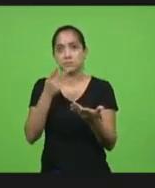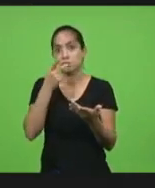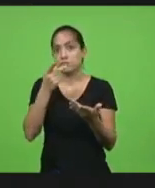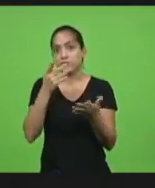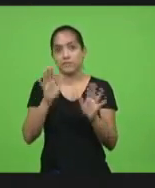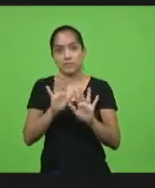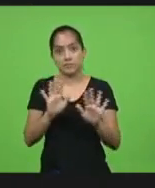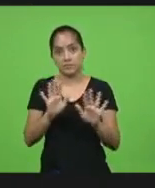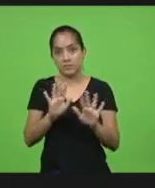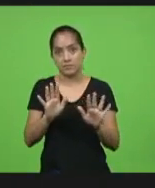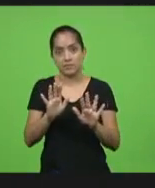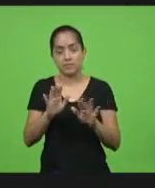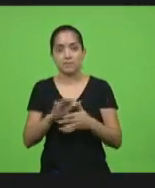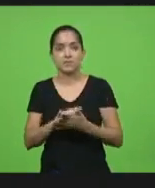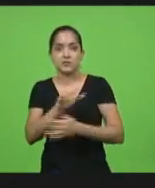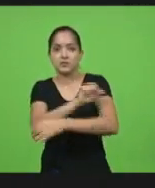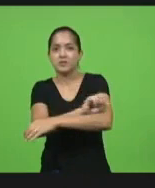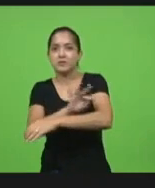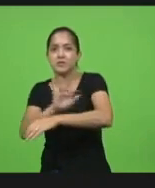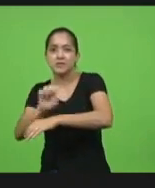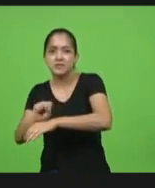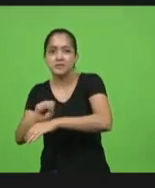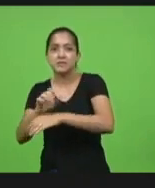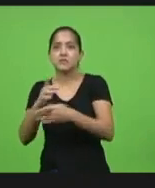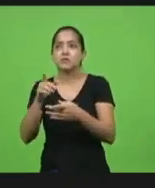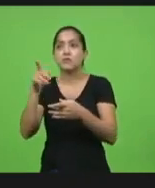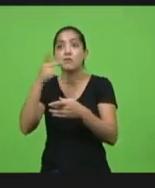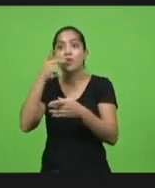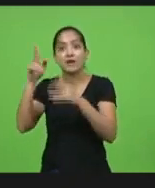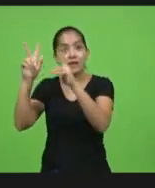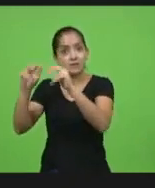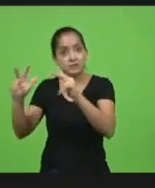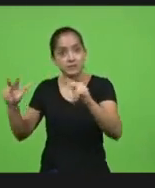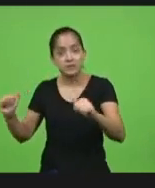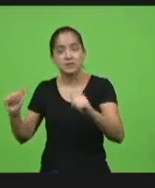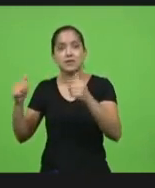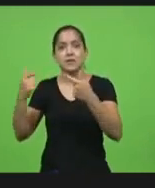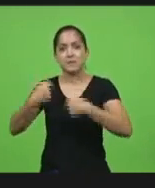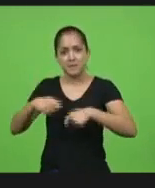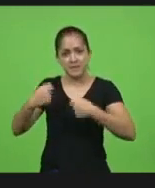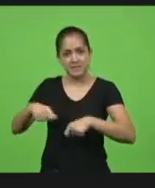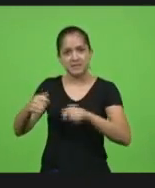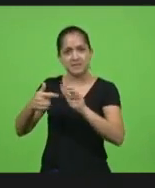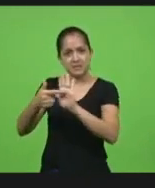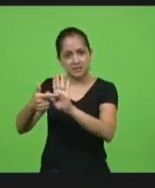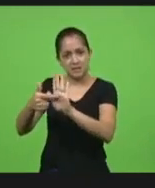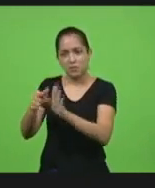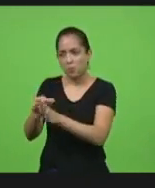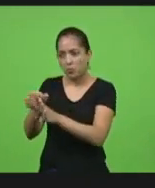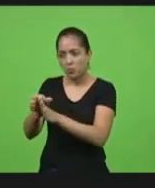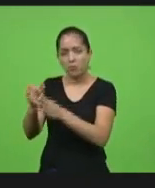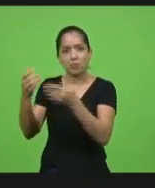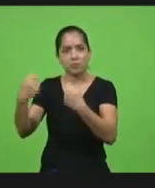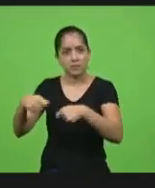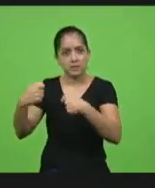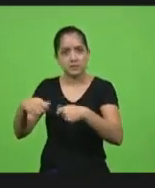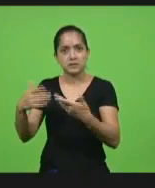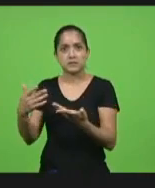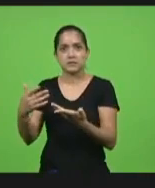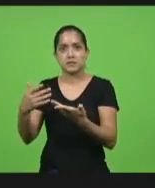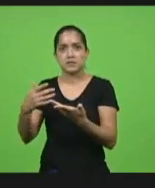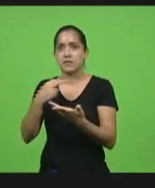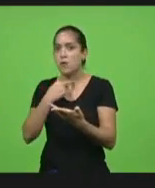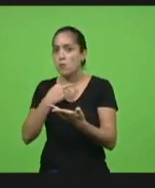Francisco de Barra do Sul aqui vamos falar de Jurerê aquelas pessoas precisam de uma cartilha orientação que não é pra estar ali